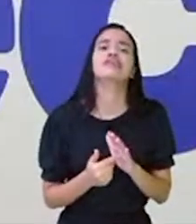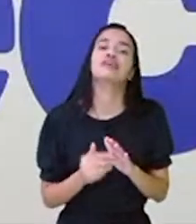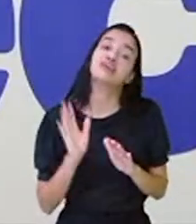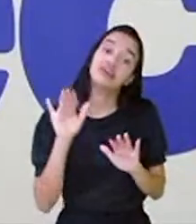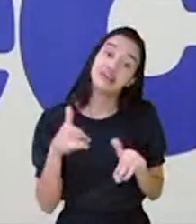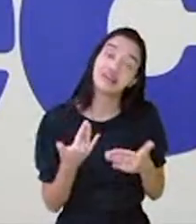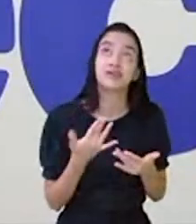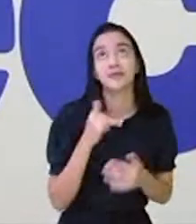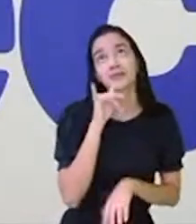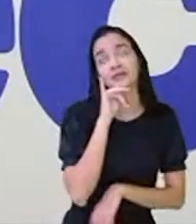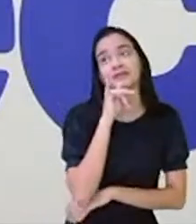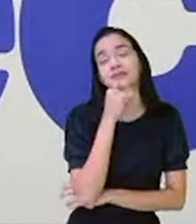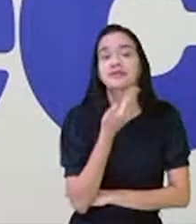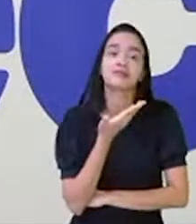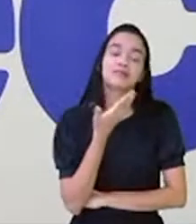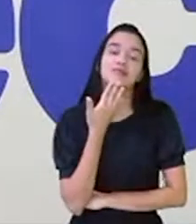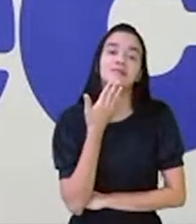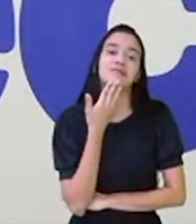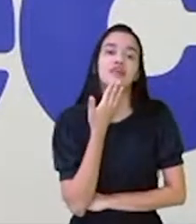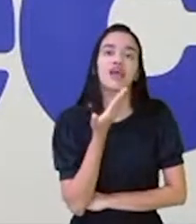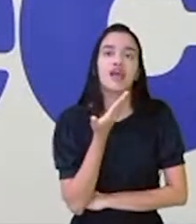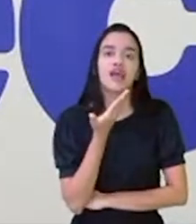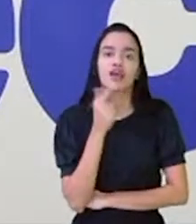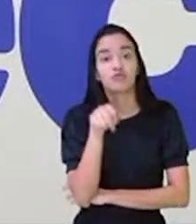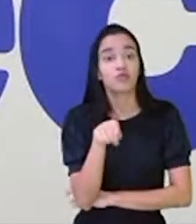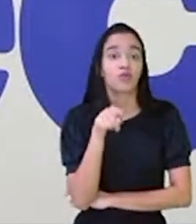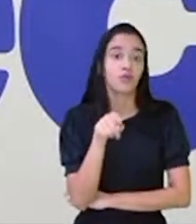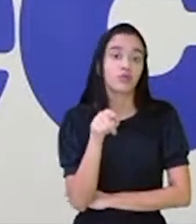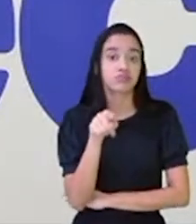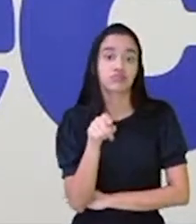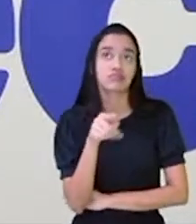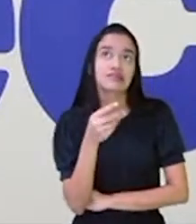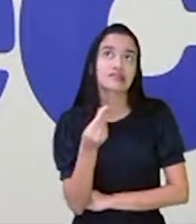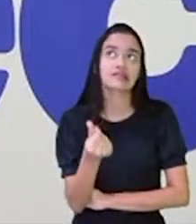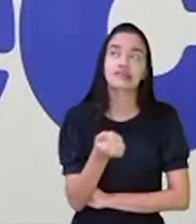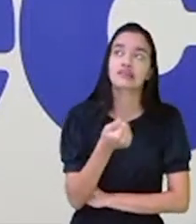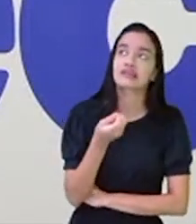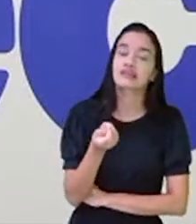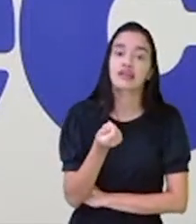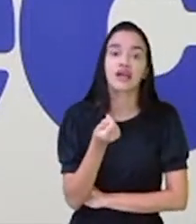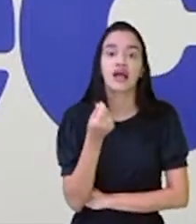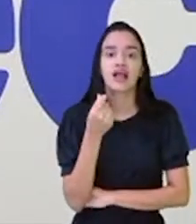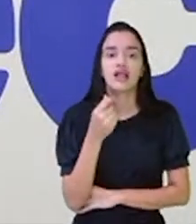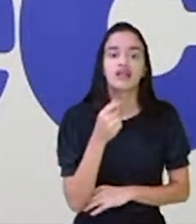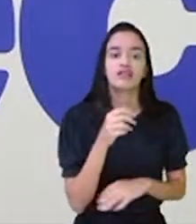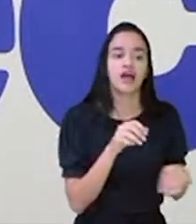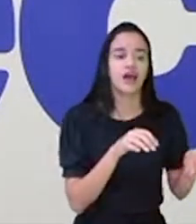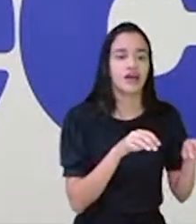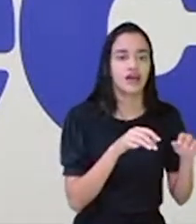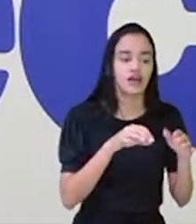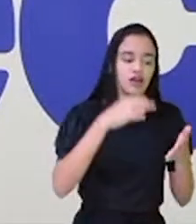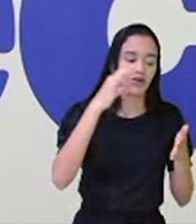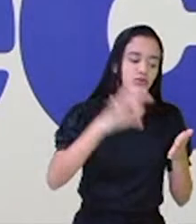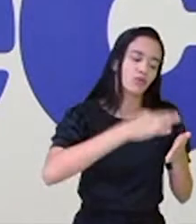Por exemplo, você está costurando, é costureira, gosta